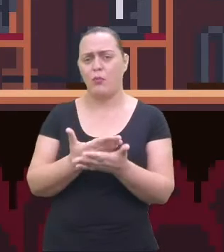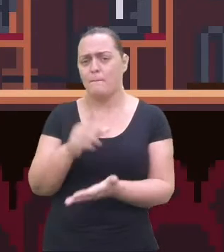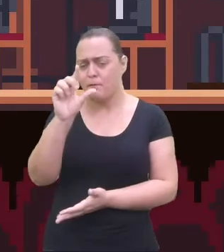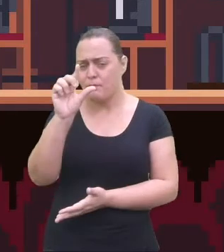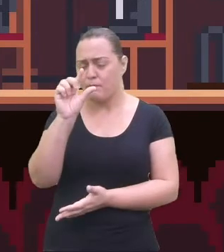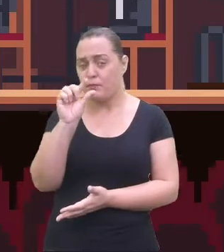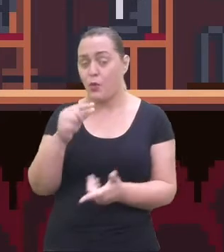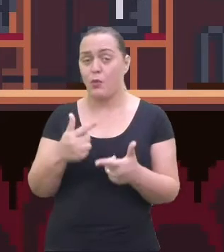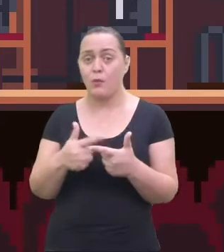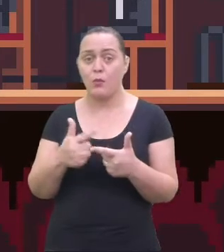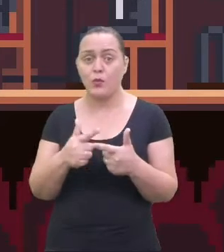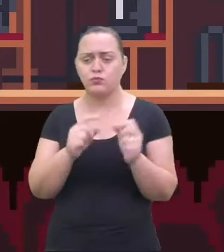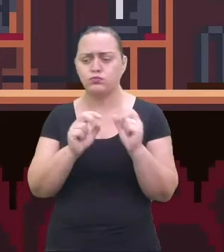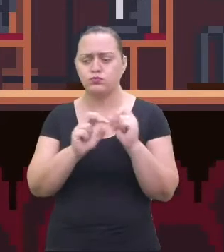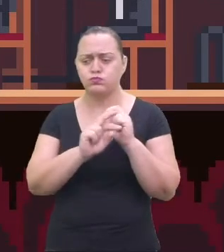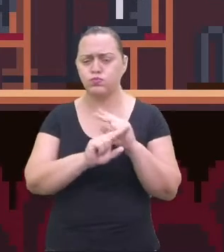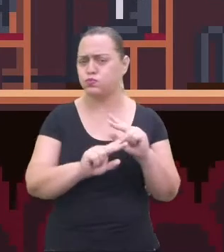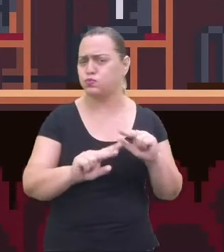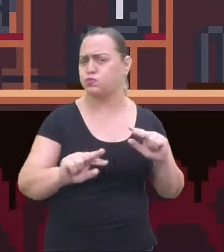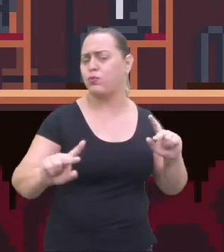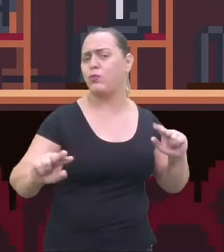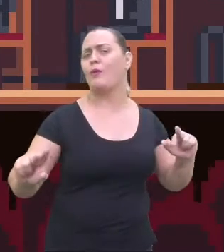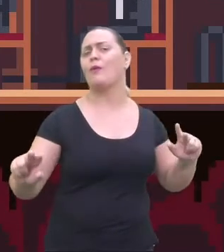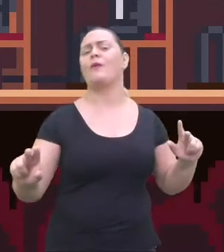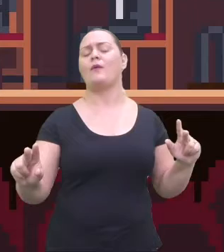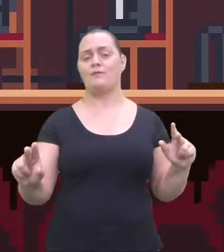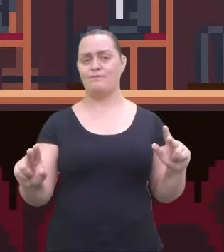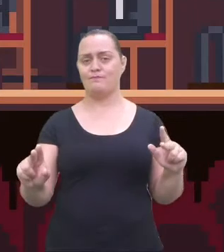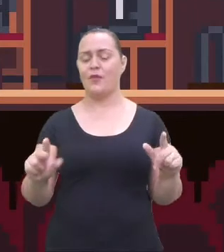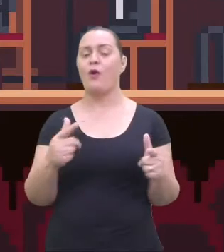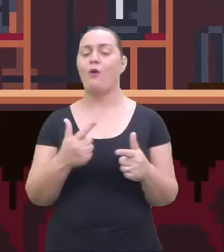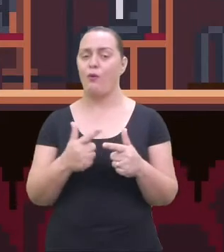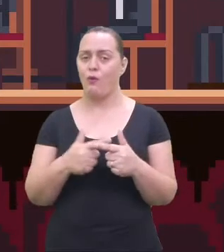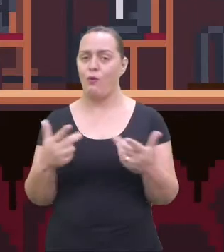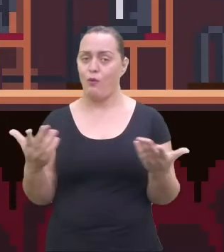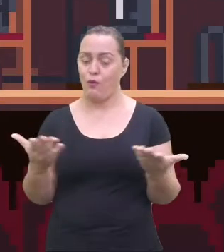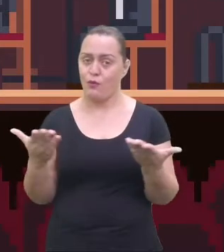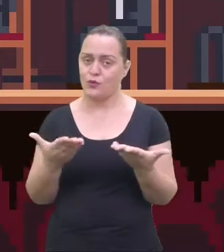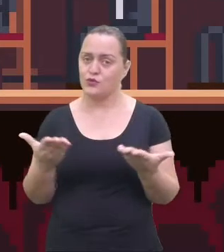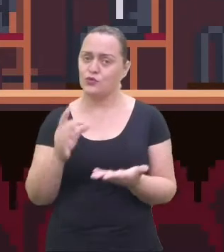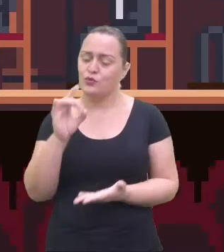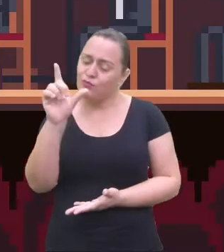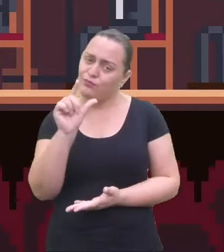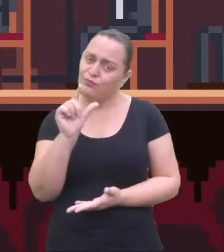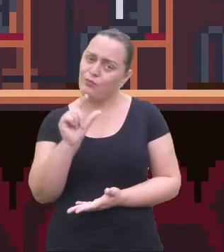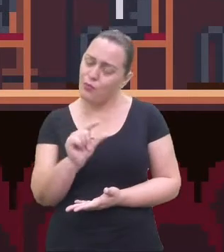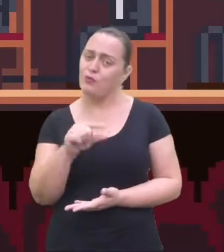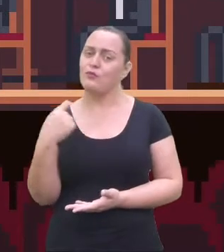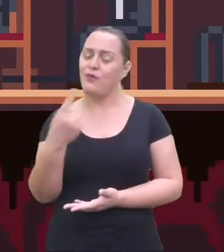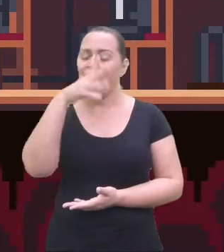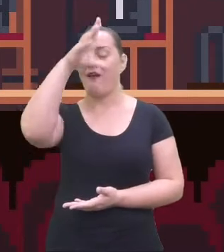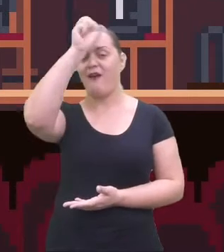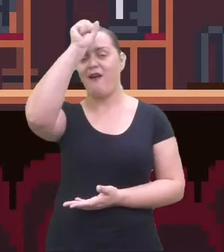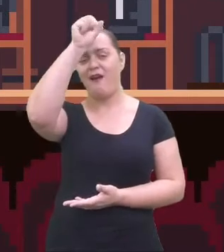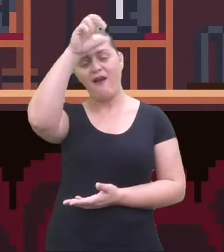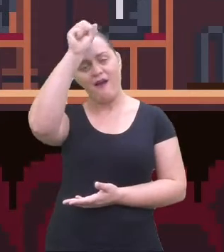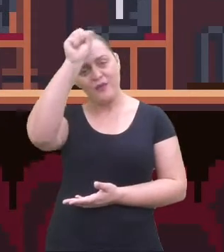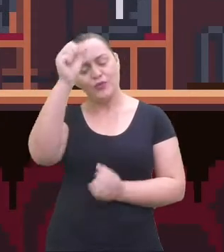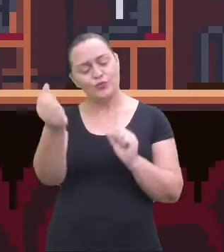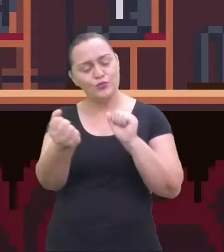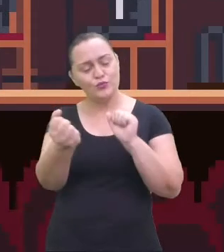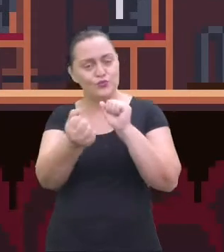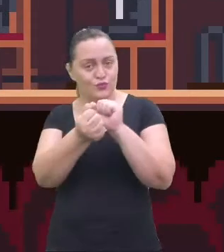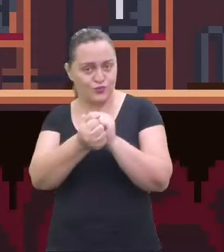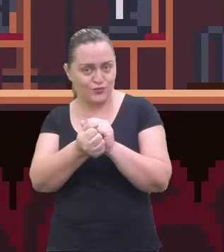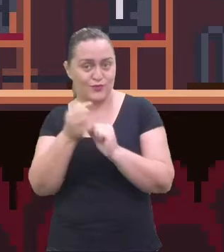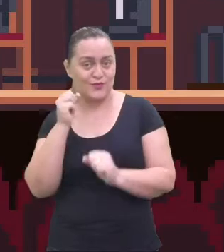aula tudo sobre música, mas dá para aprender bastante. E vamos ficar juntinhos para que possamos aprender um pouquinho